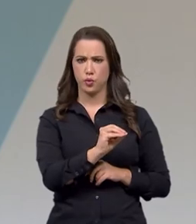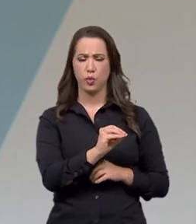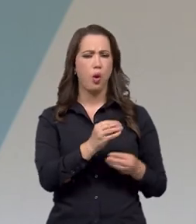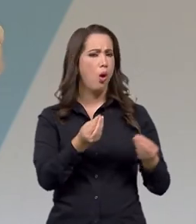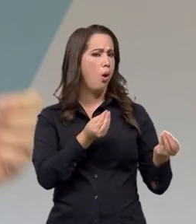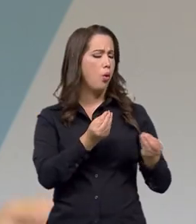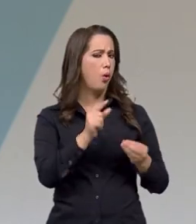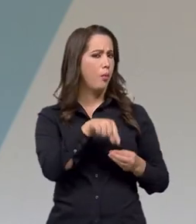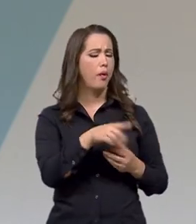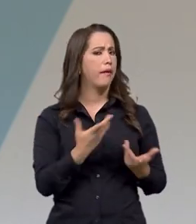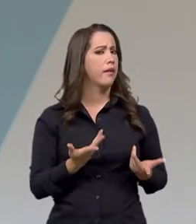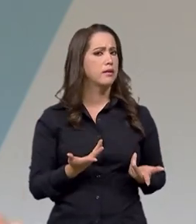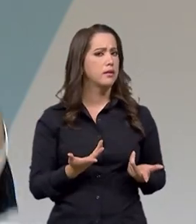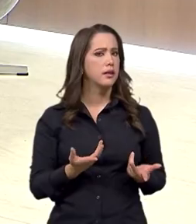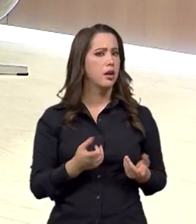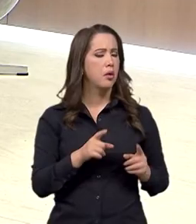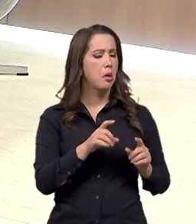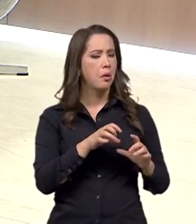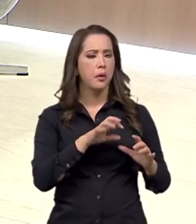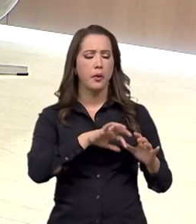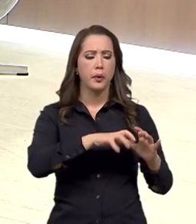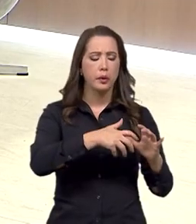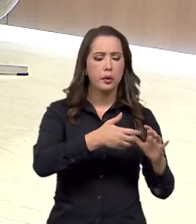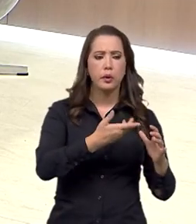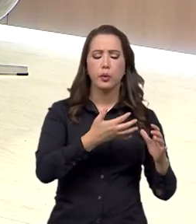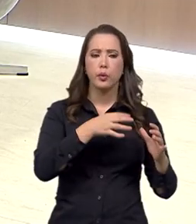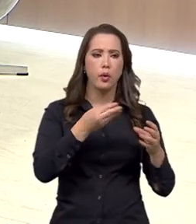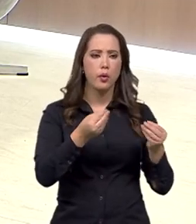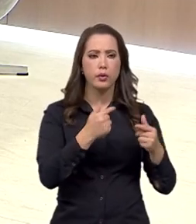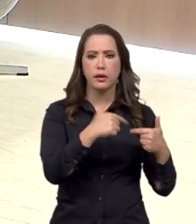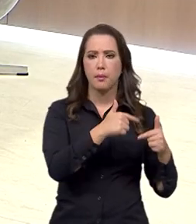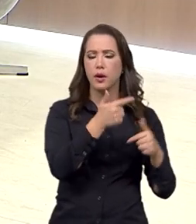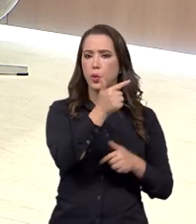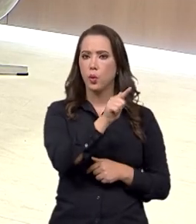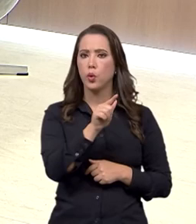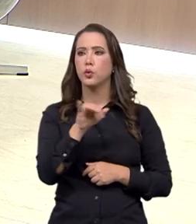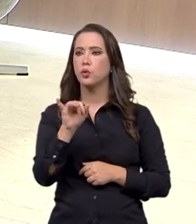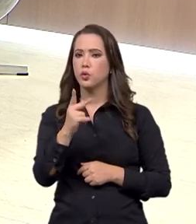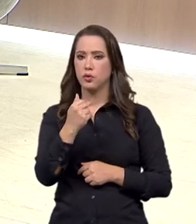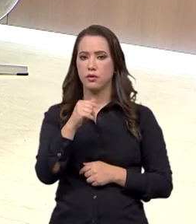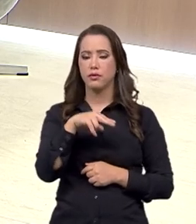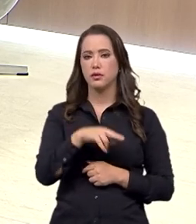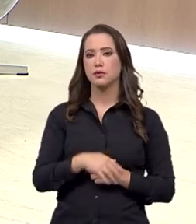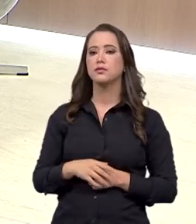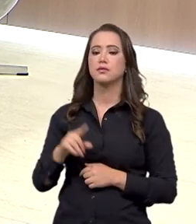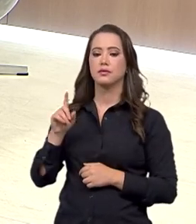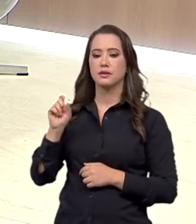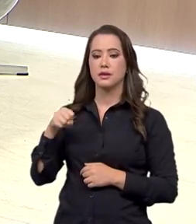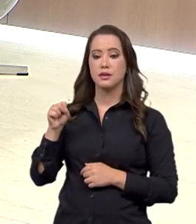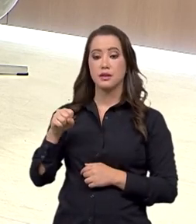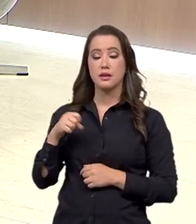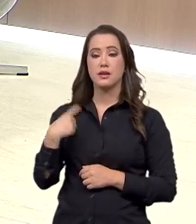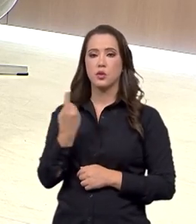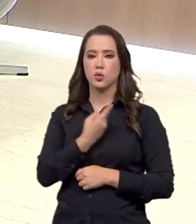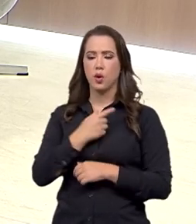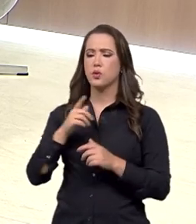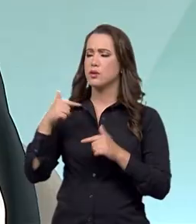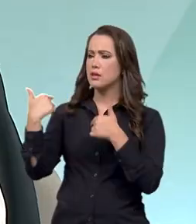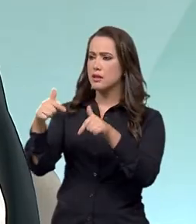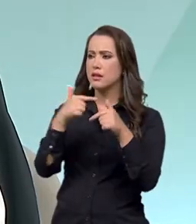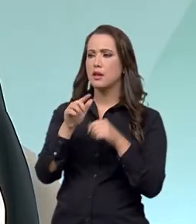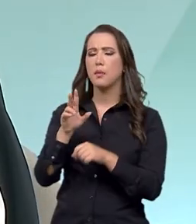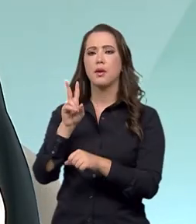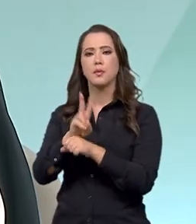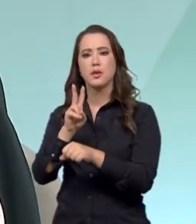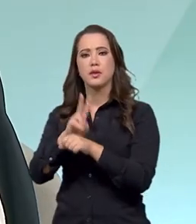gente como é que funciona isso, que é uma outra missão do IFAM, né? Sim, uma grande missão do IFAM é proteger o nosso patrimônio